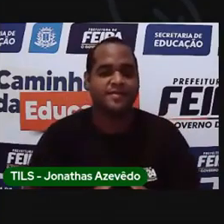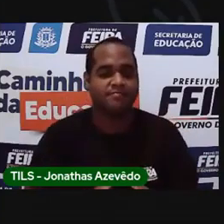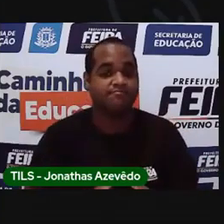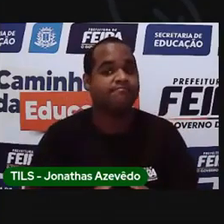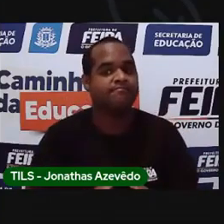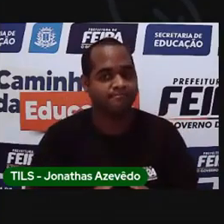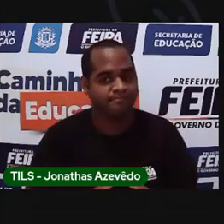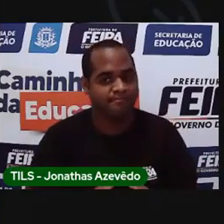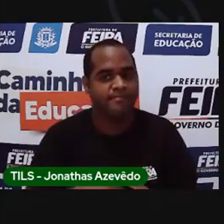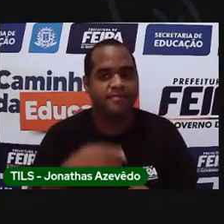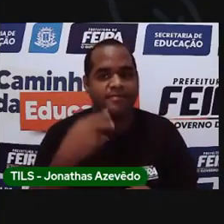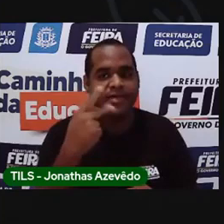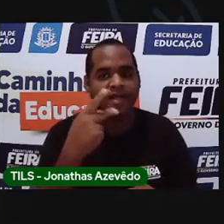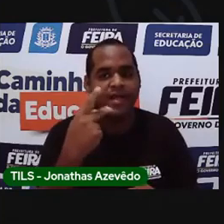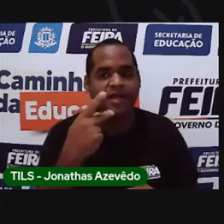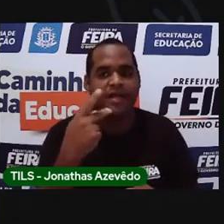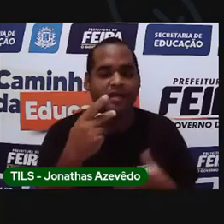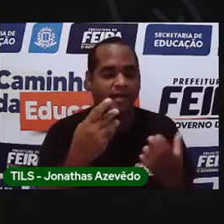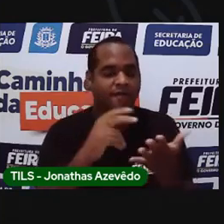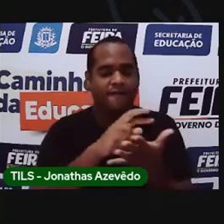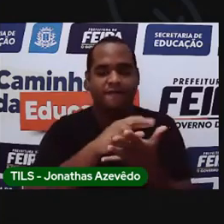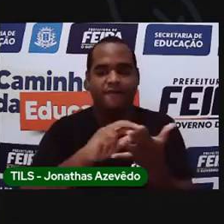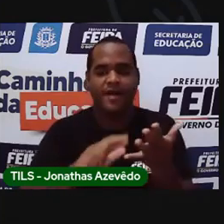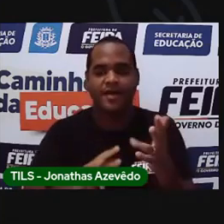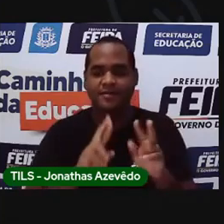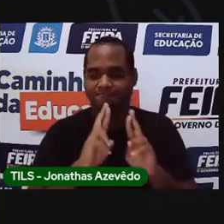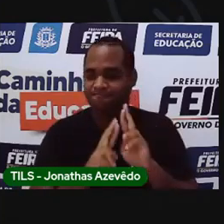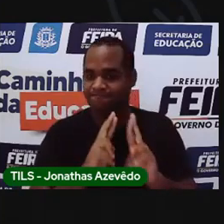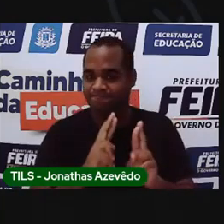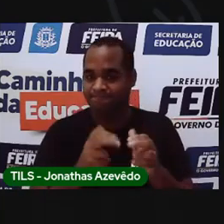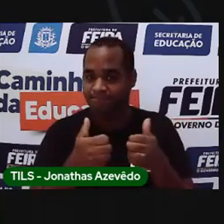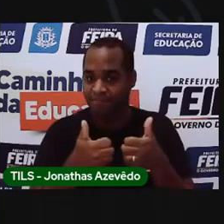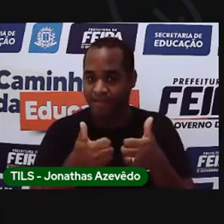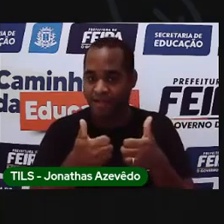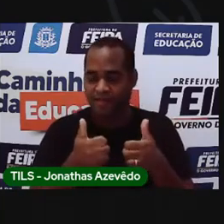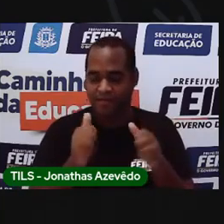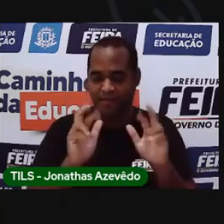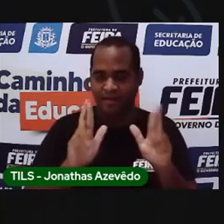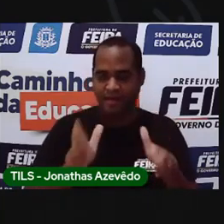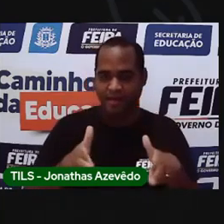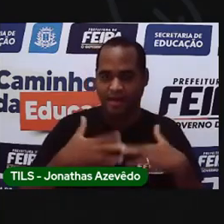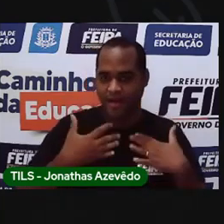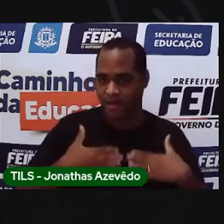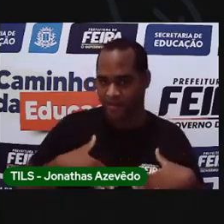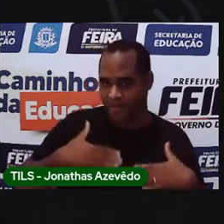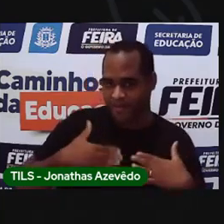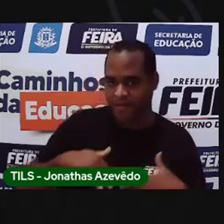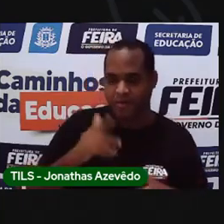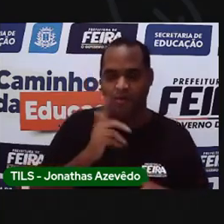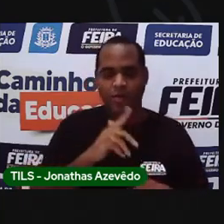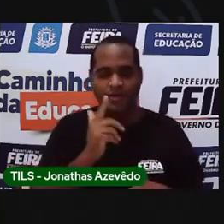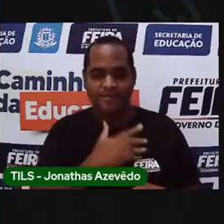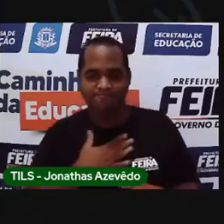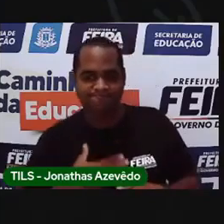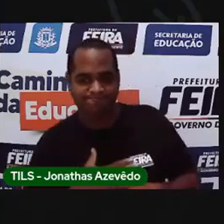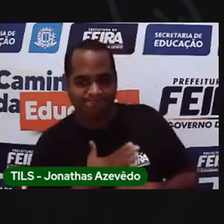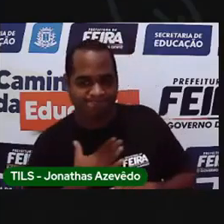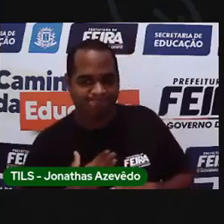E aí, como estão as atividades? Tudo tranquilo? Estão gostando das aulas?